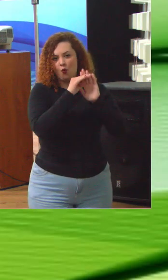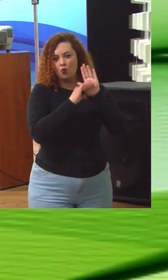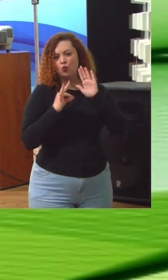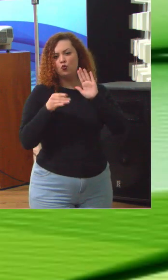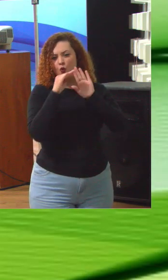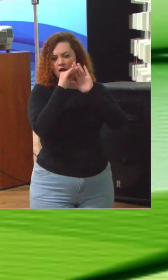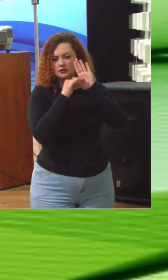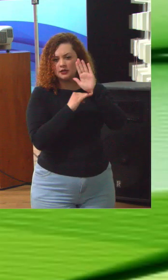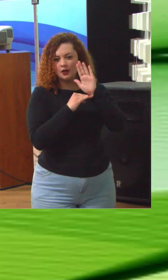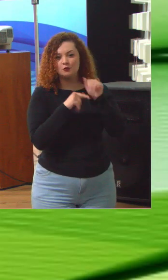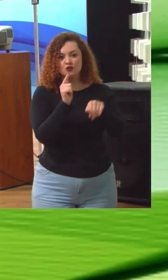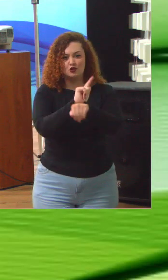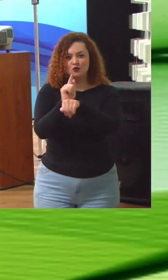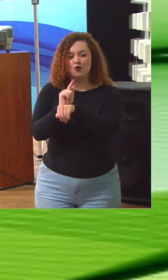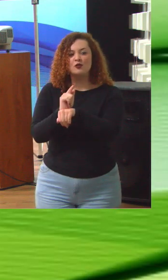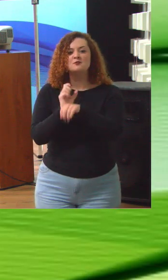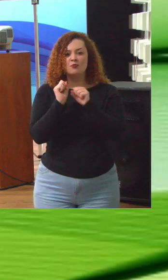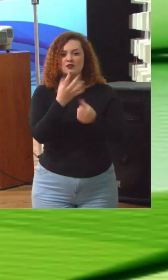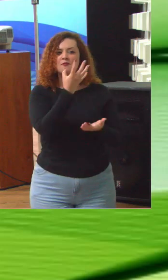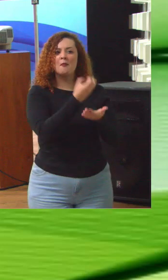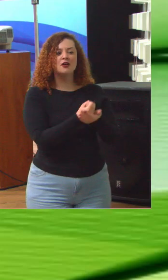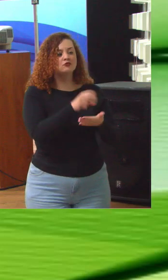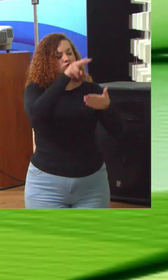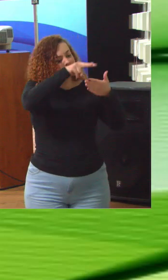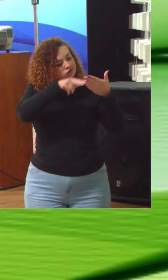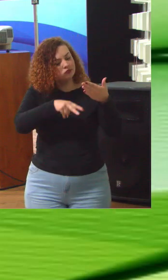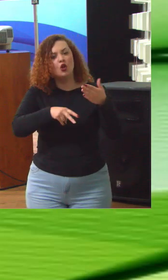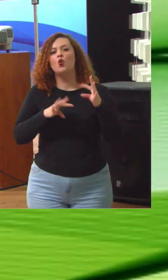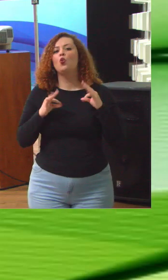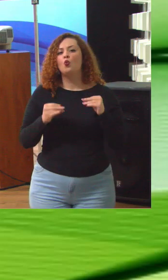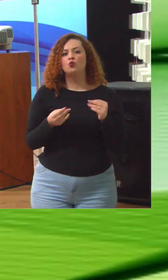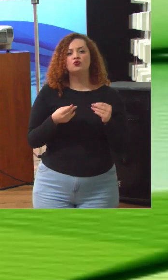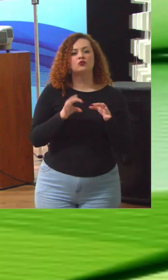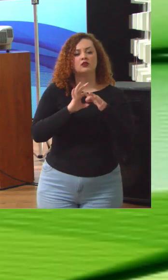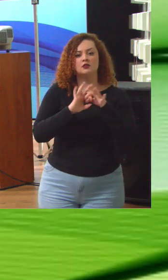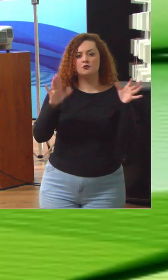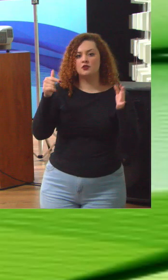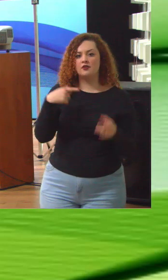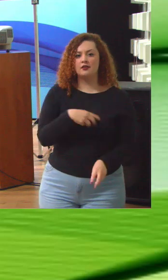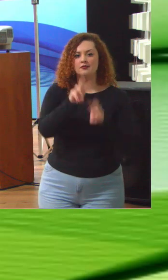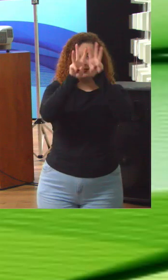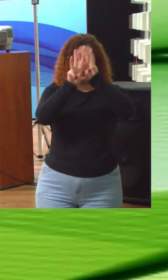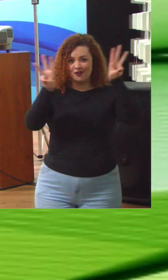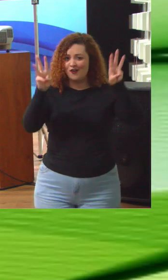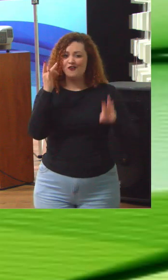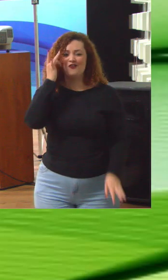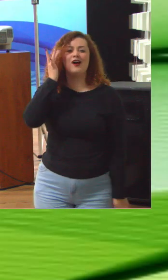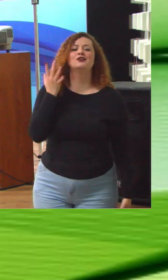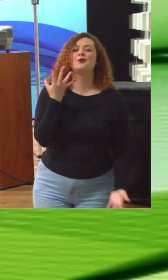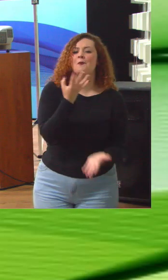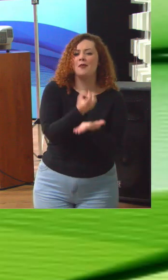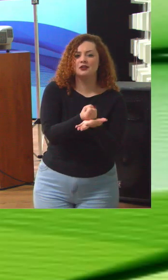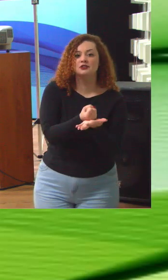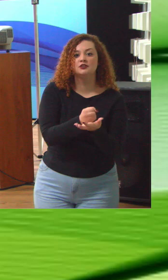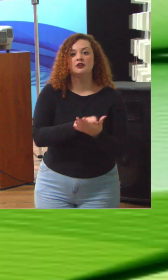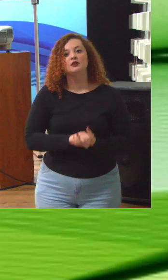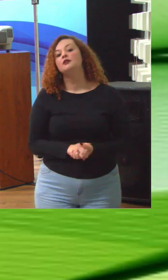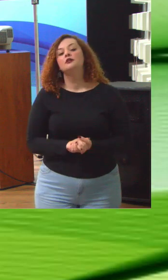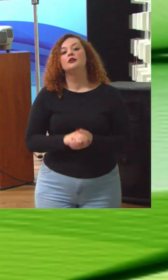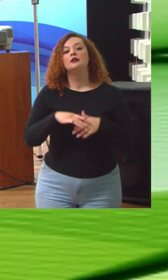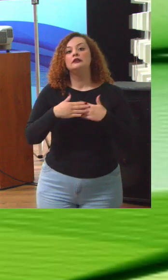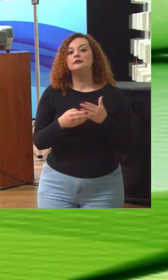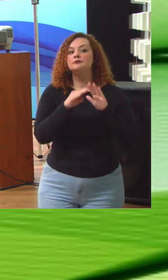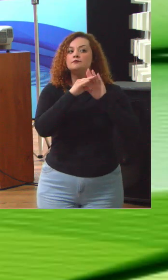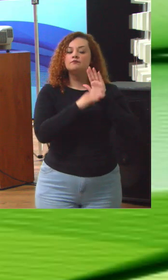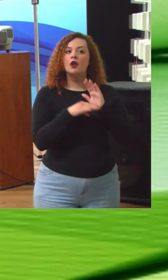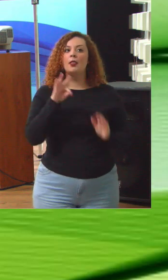possam se servir. Tudo isso está disponível aqui nesse endereço, fácil de baixar. Agora, à medida em que